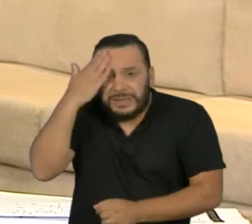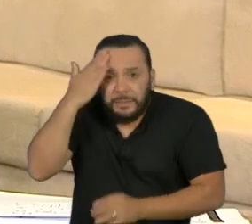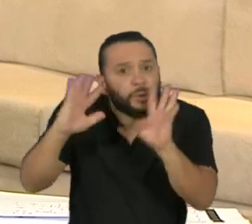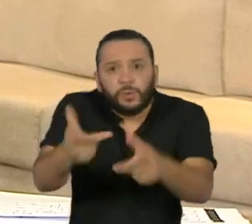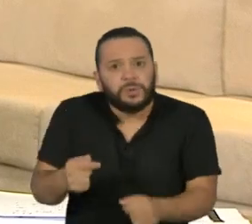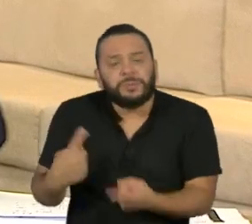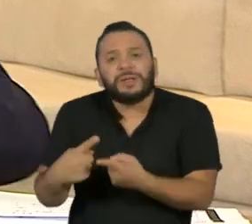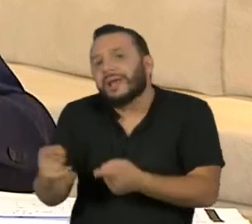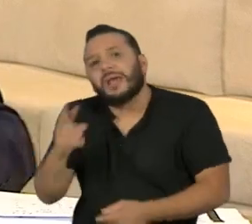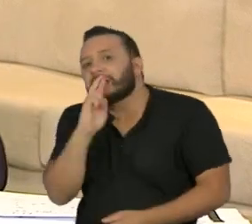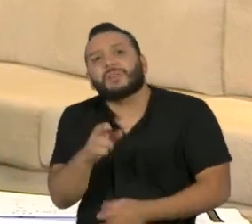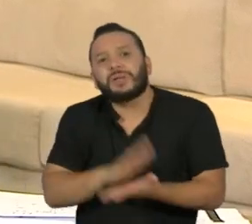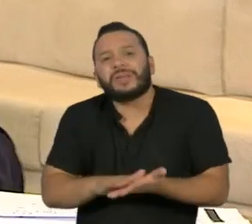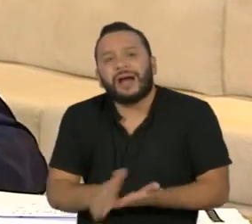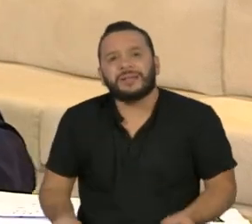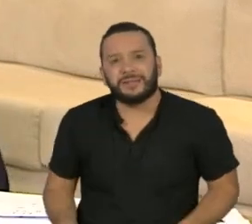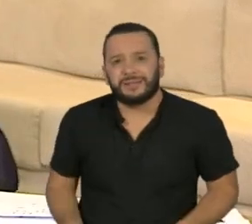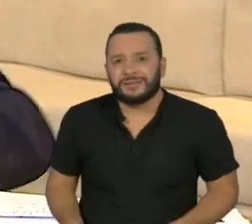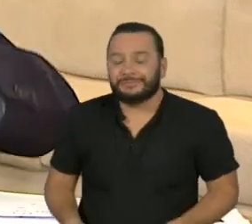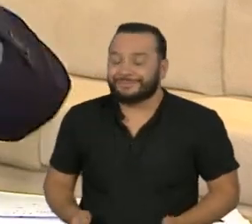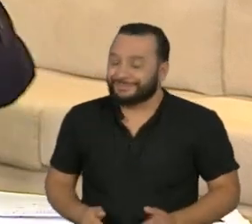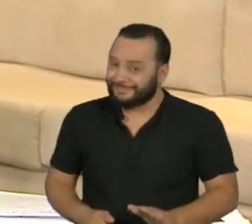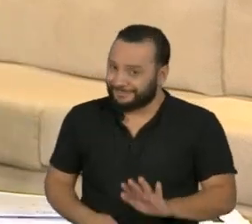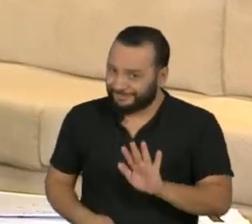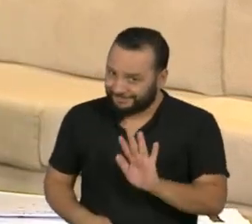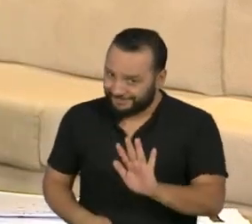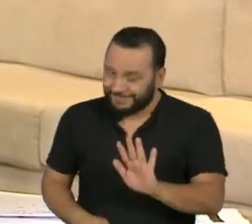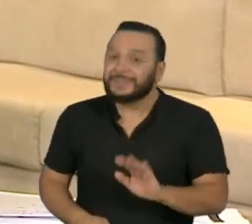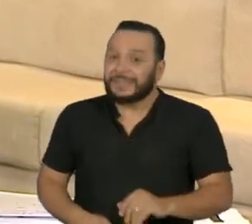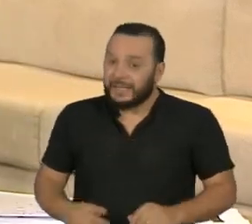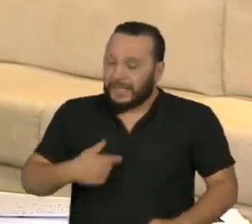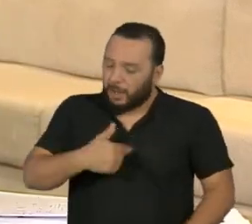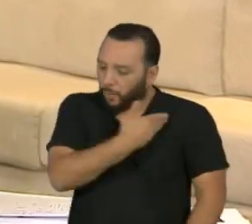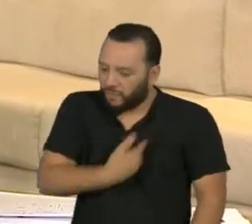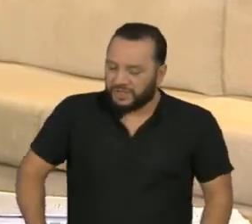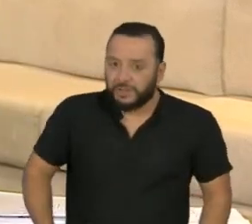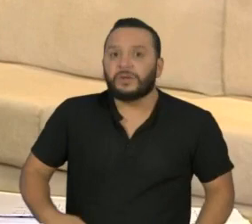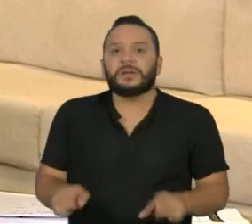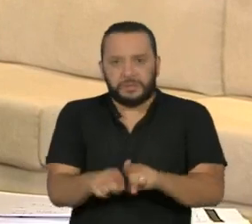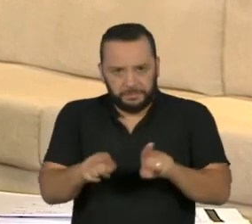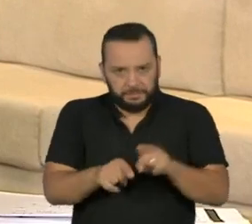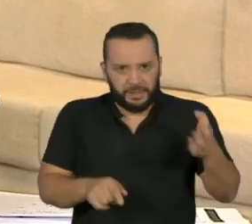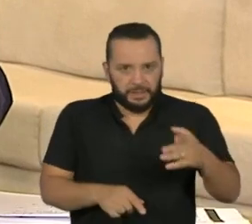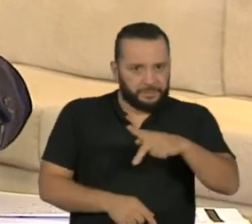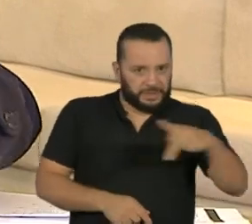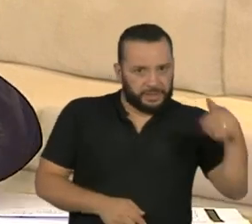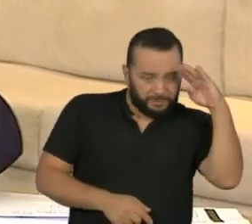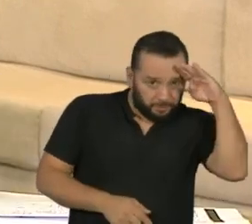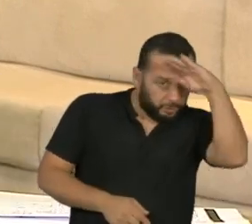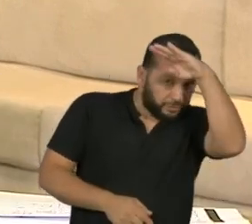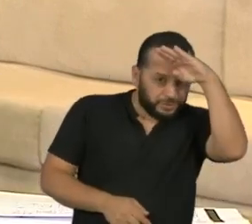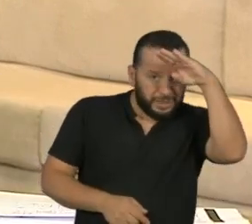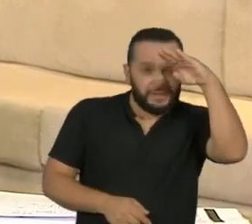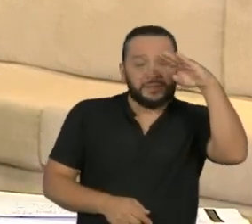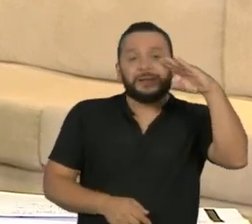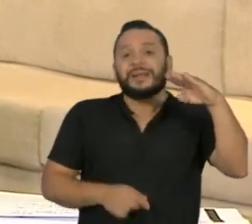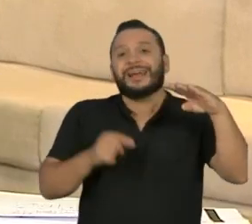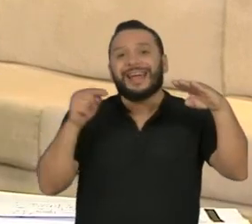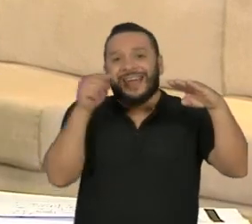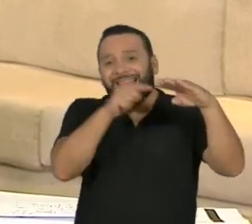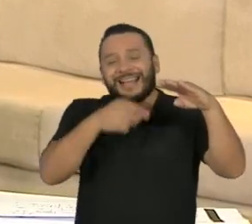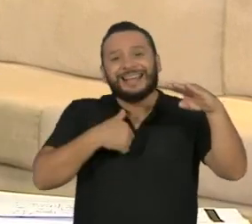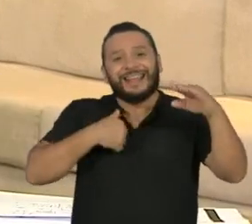Então, eu como governador, o presidente Jair Bolsonaro como presidente agora, vai entender que